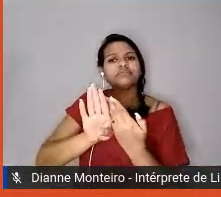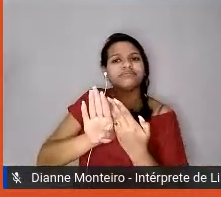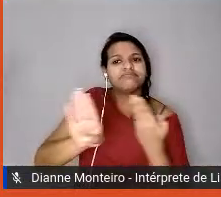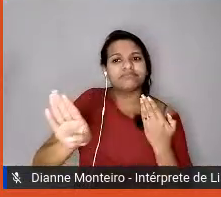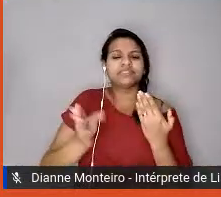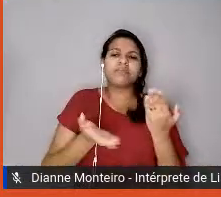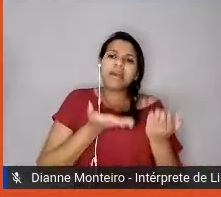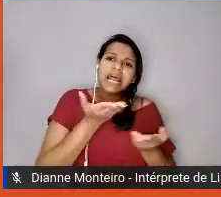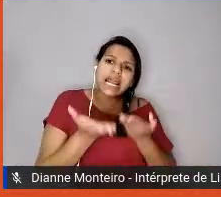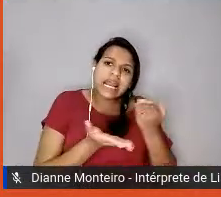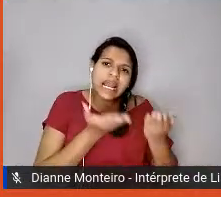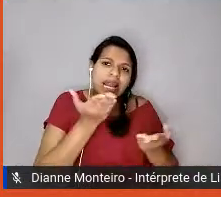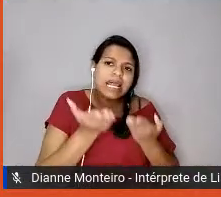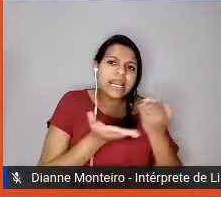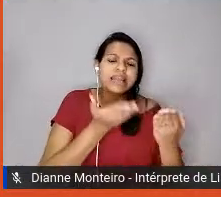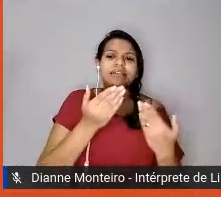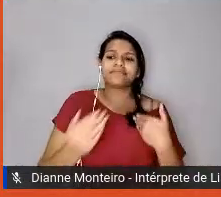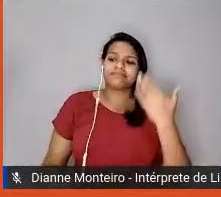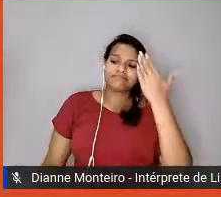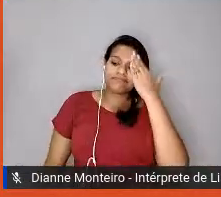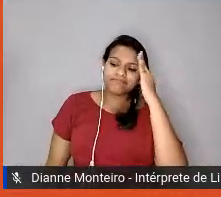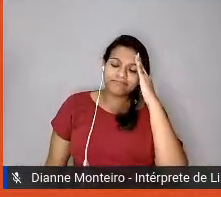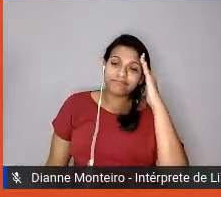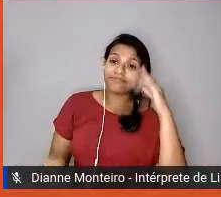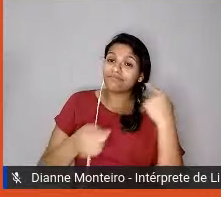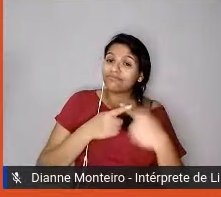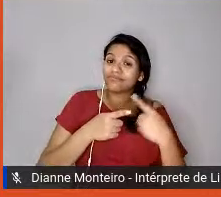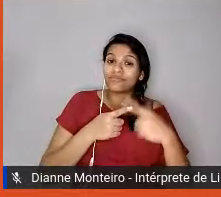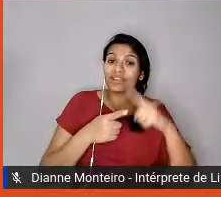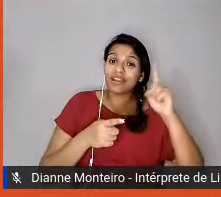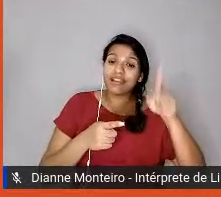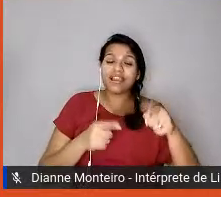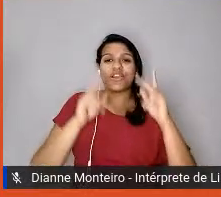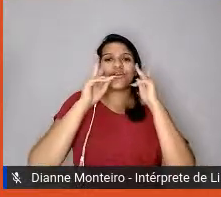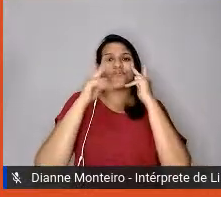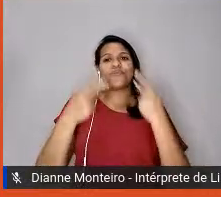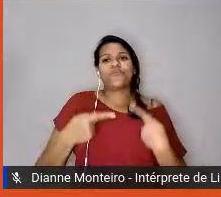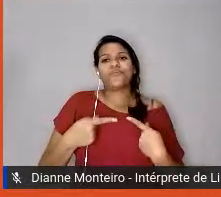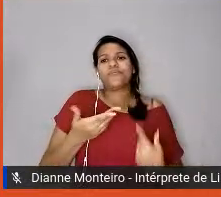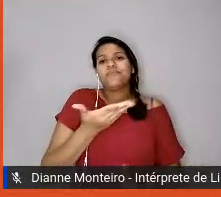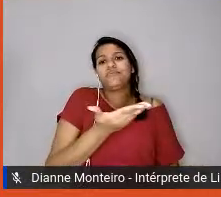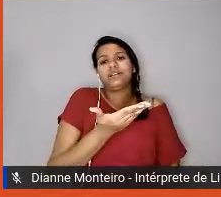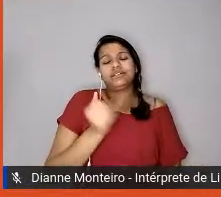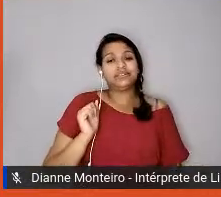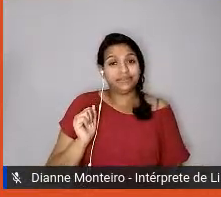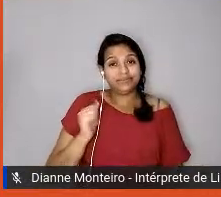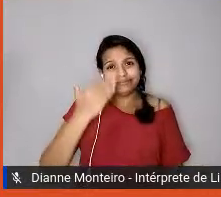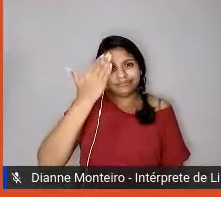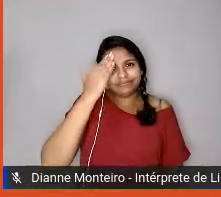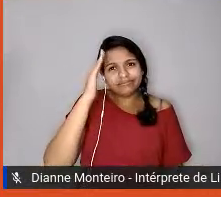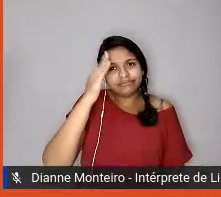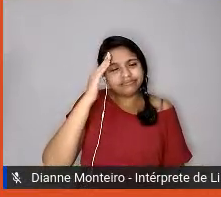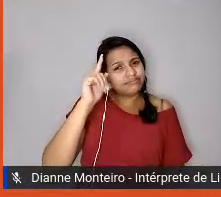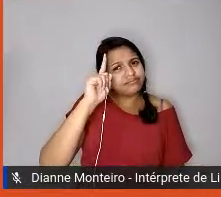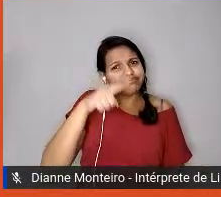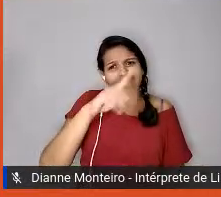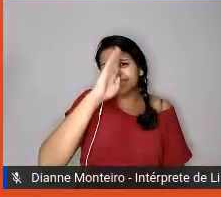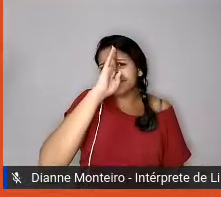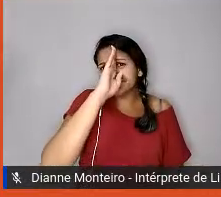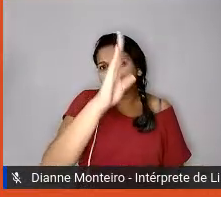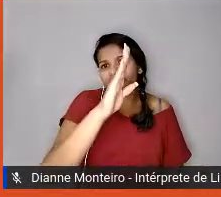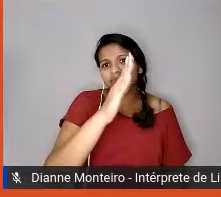é justo, não, porque são seres humanos que a gente está lidando, né, e eles são esse maior patrimônio da empresa,